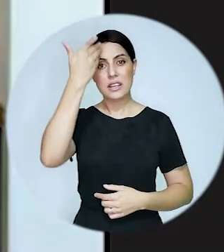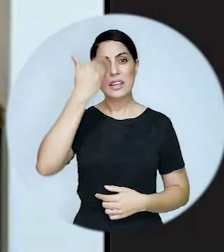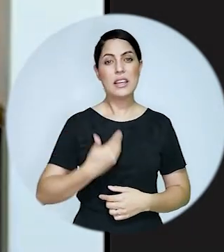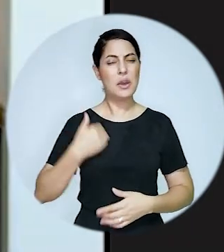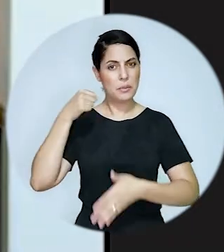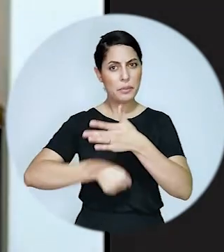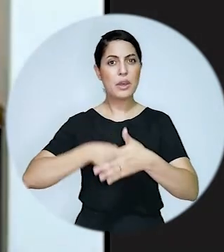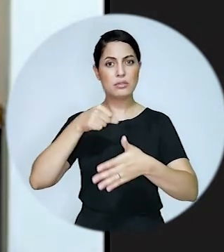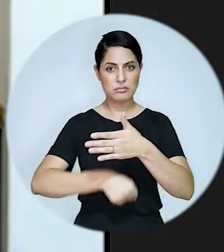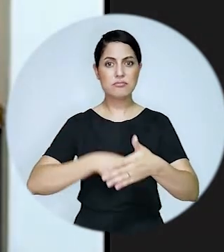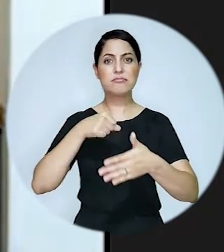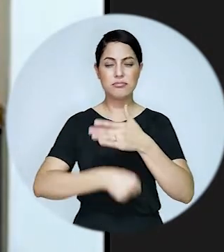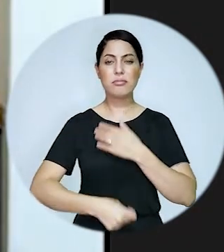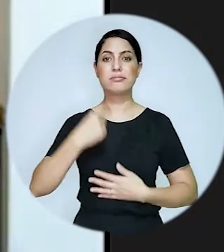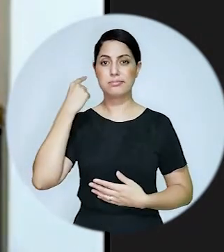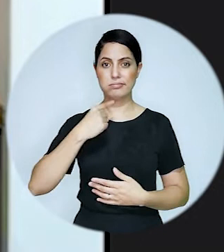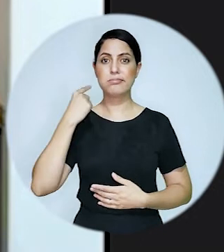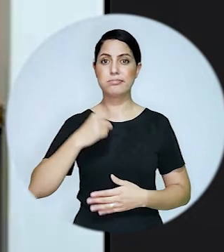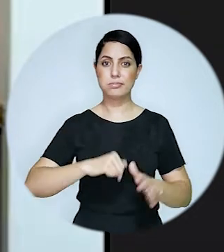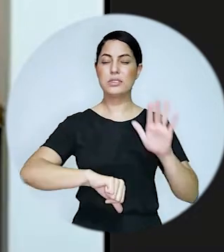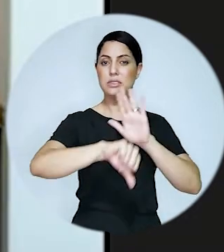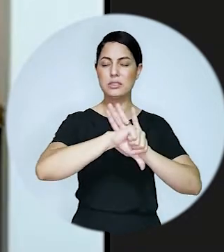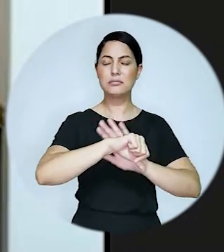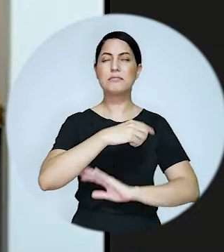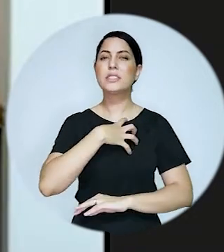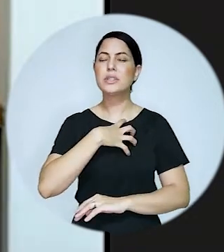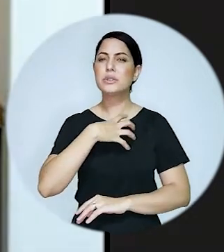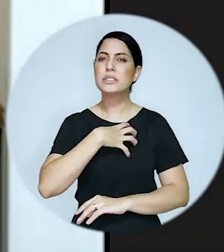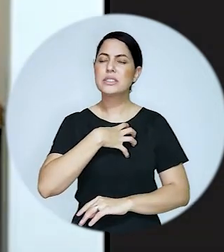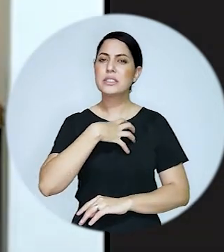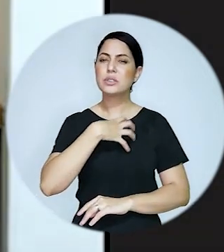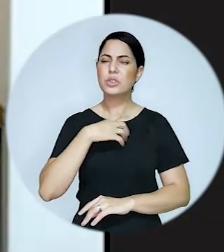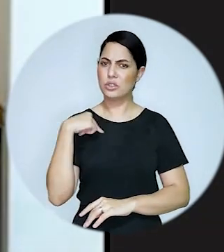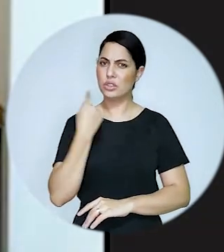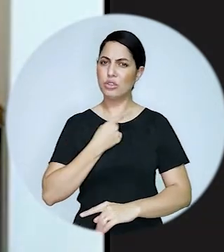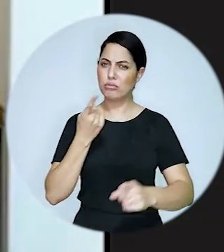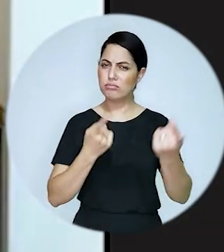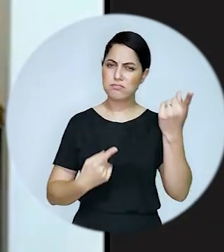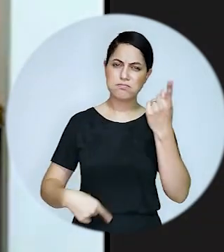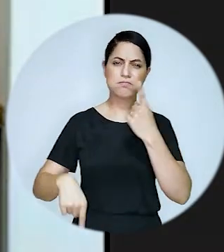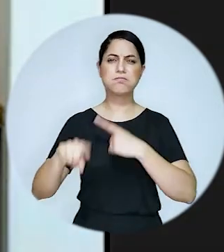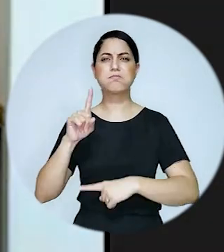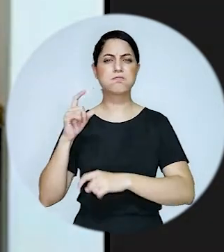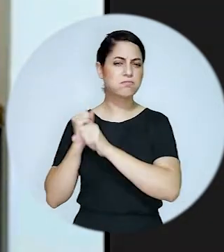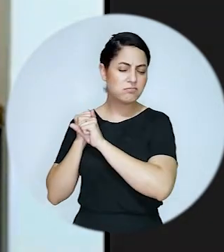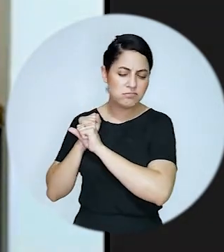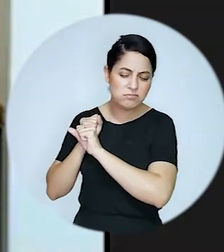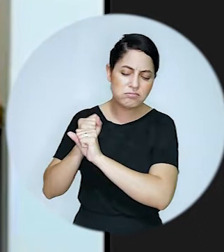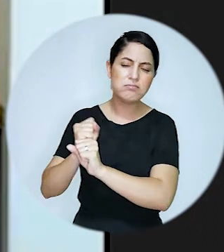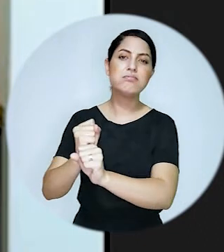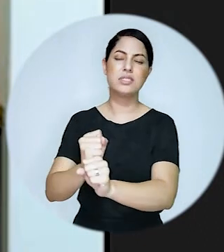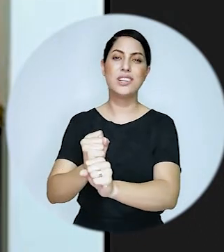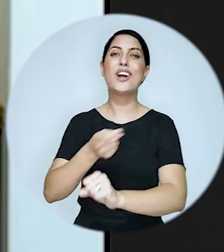são minhas as lutas da advocacia criminal e sinto que avançamos bem nos últimos anos